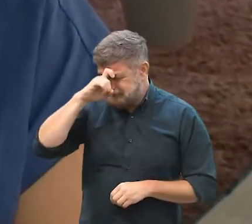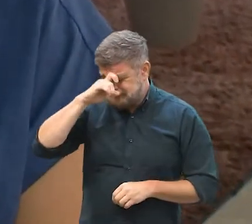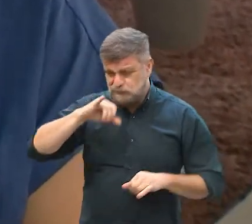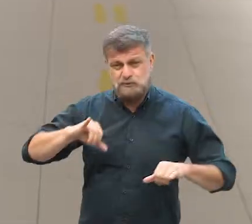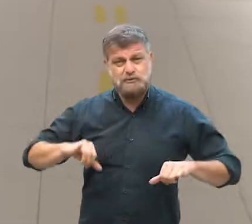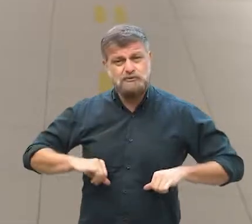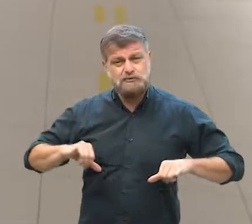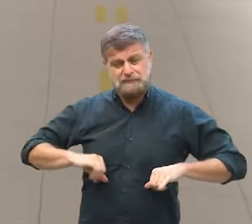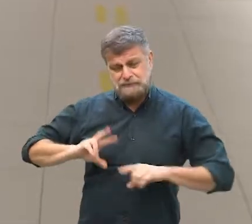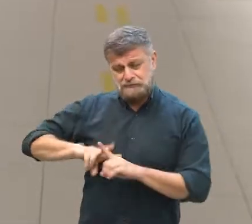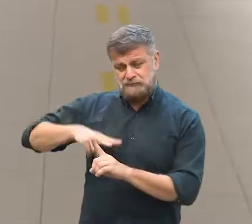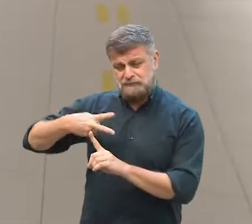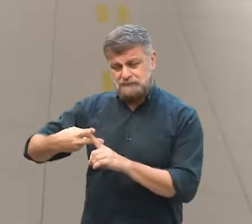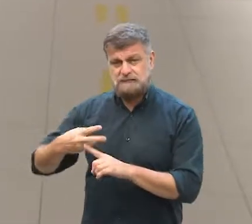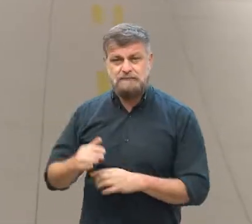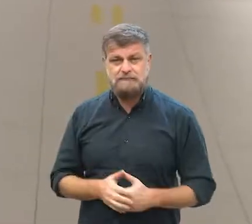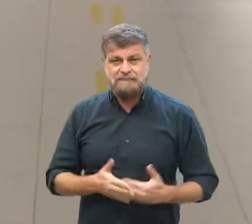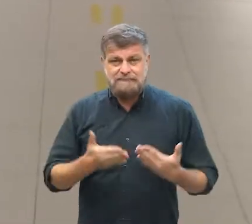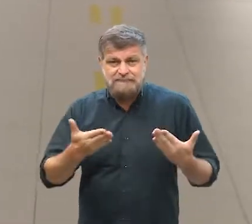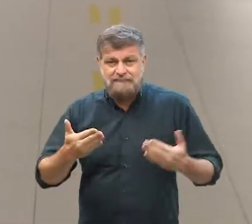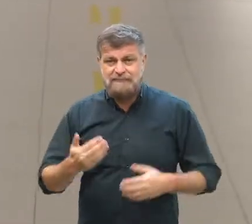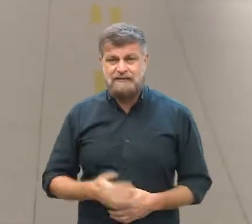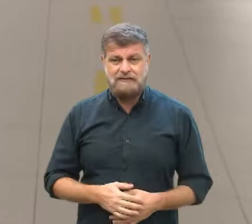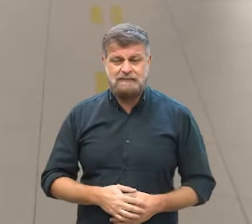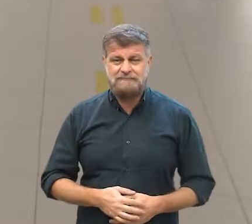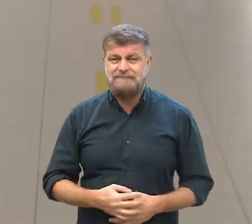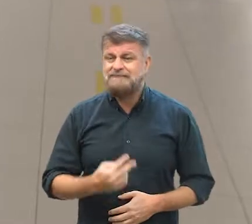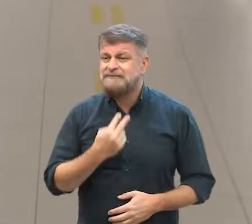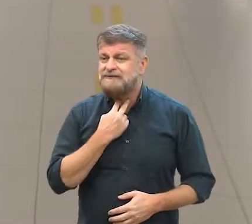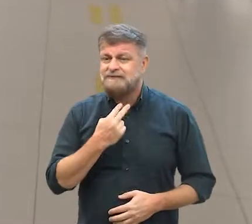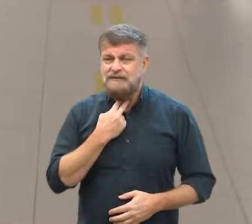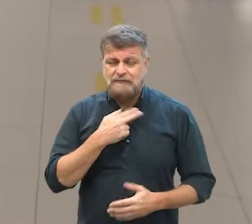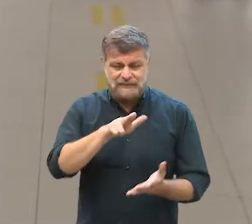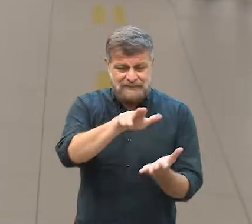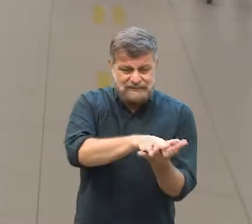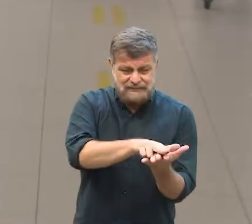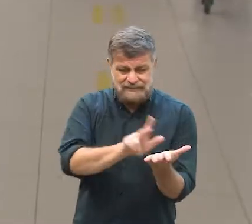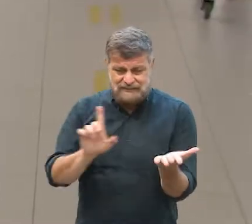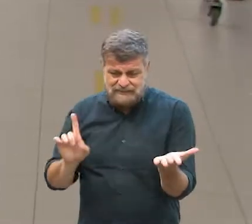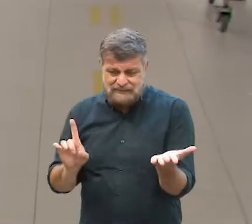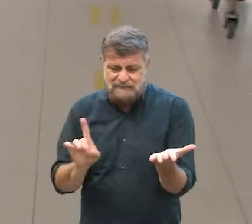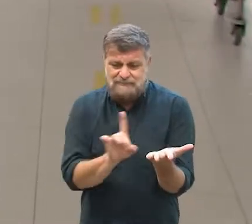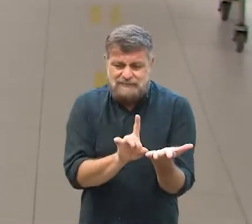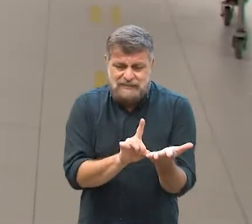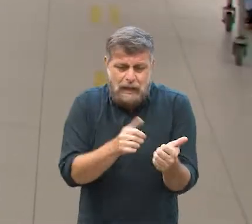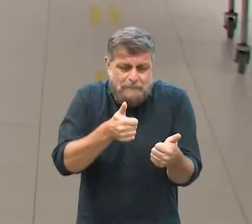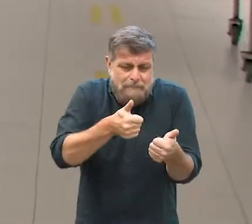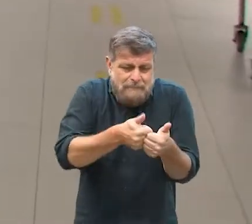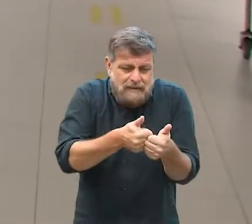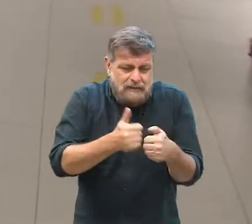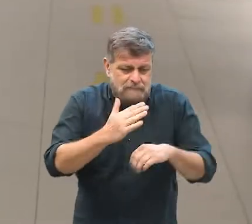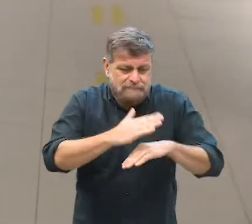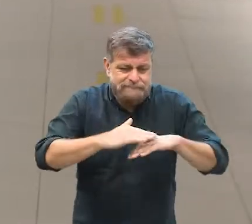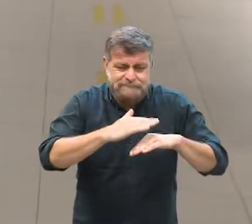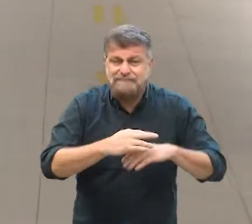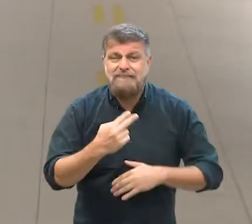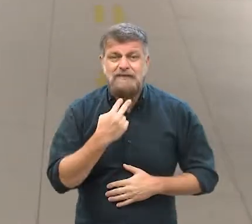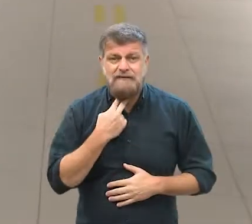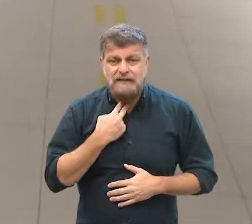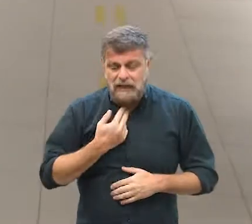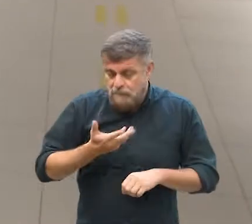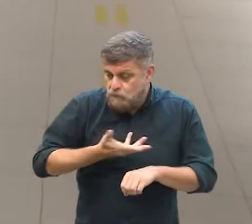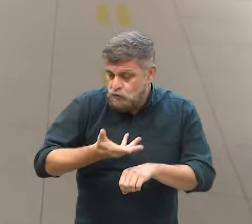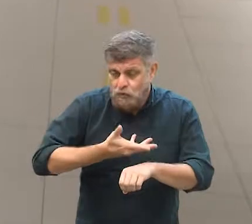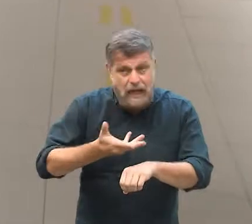dolorido. Não poder estar próximo de quem está internado. Muitas vezes a gente vê a evolução muito